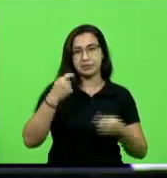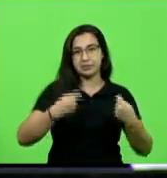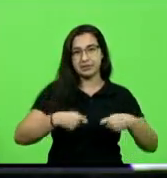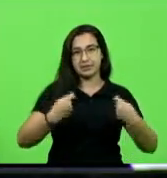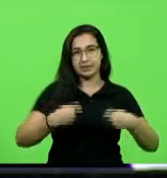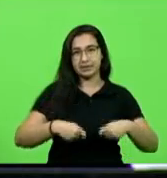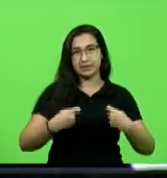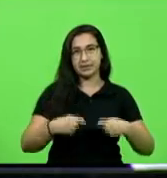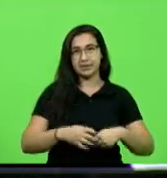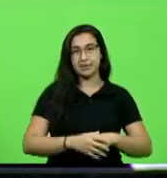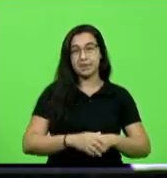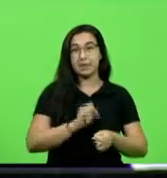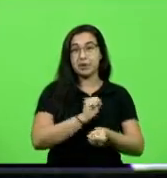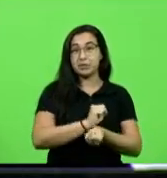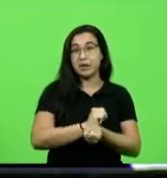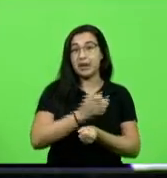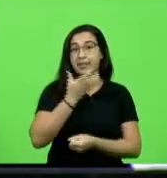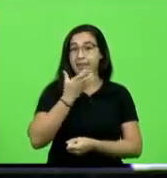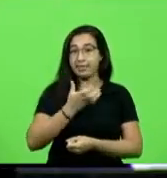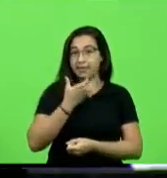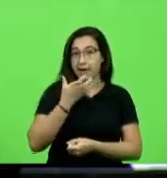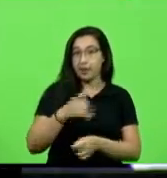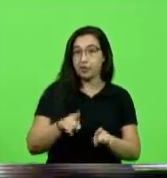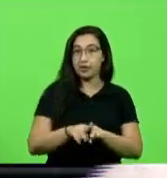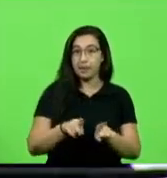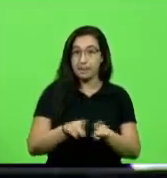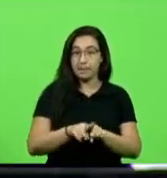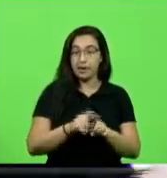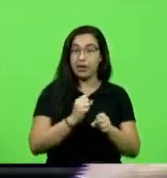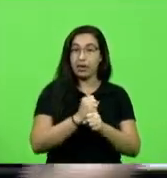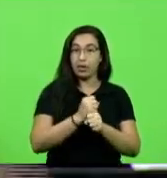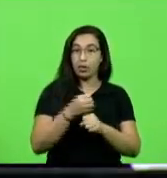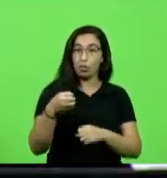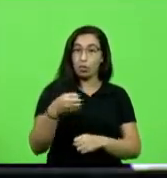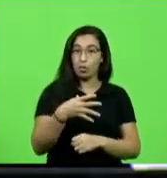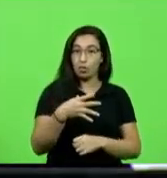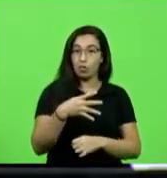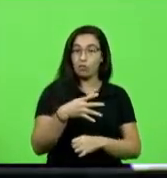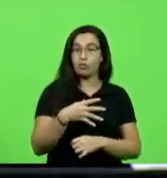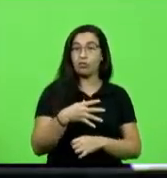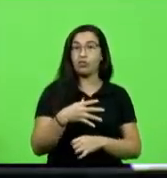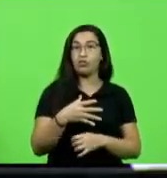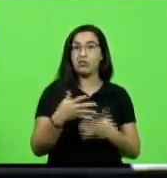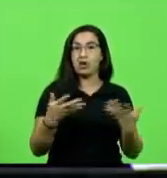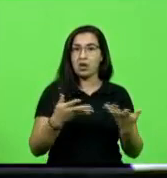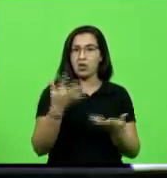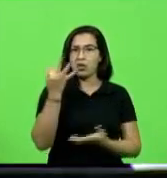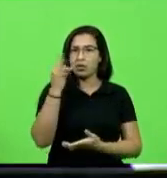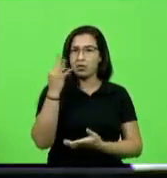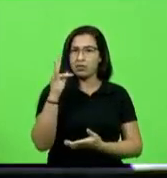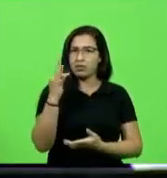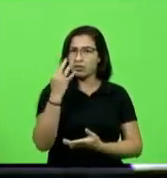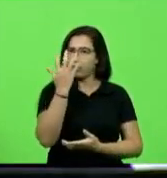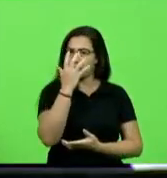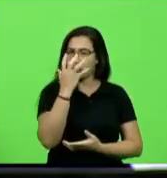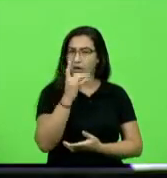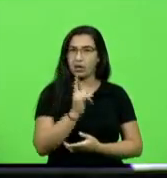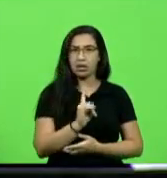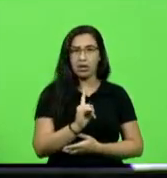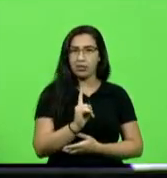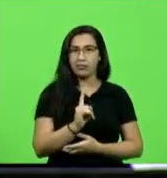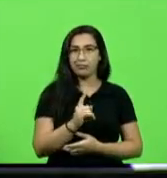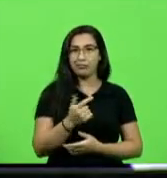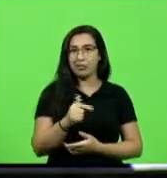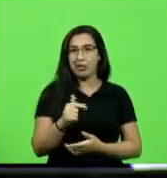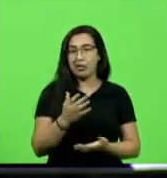esperaram o Natal passou ano novo passou carnaval agora nem tem carnaval marque o julgamento Santa